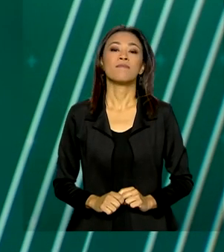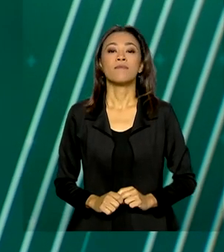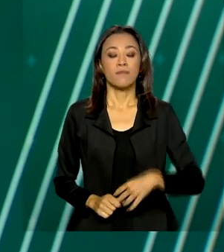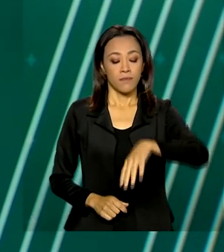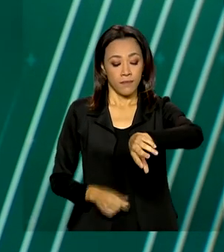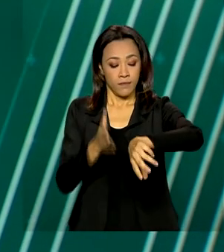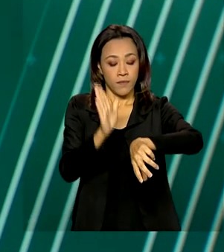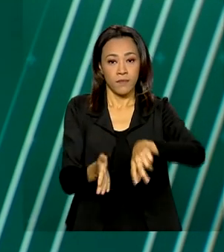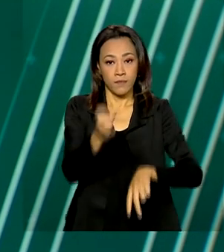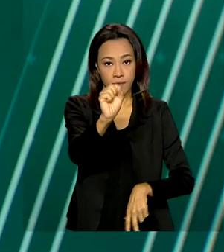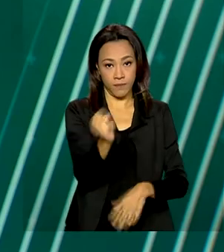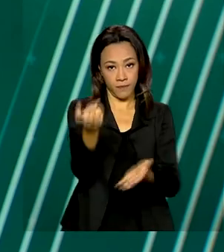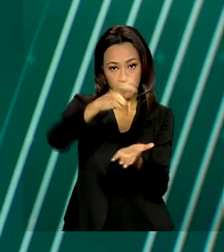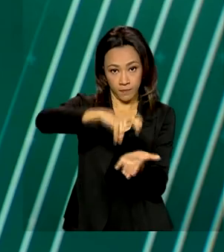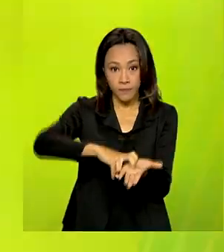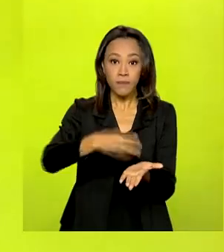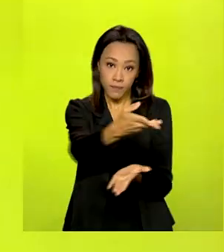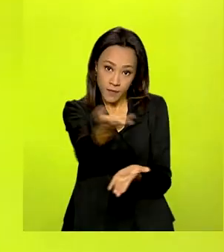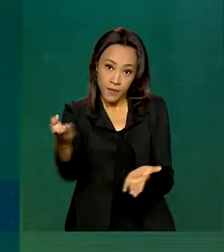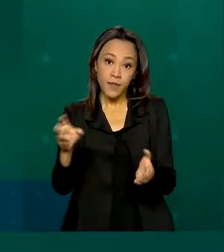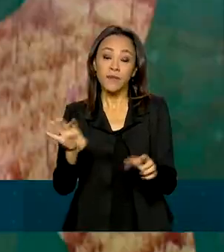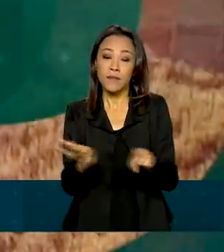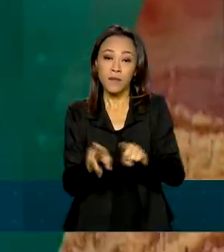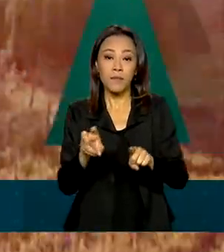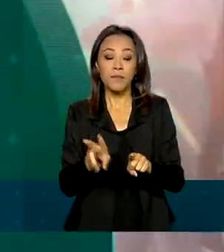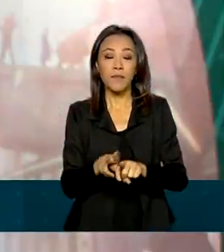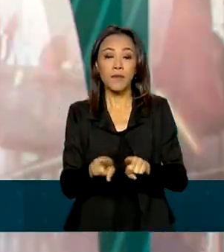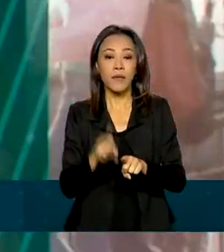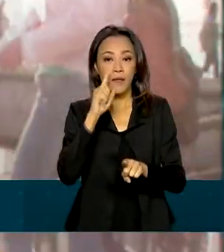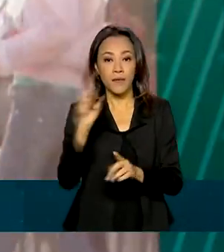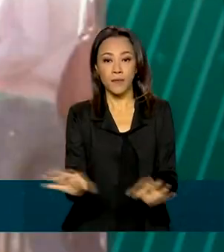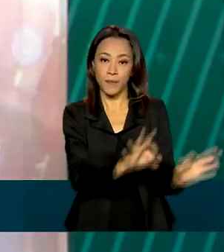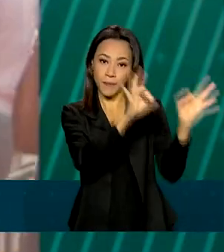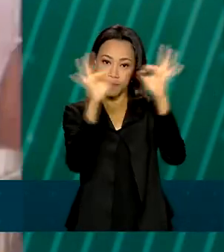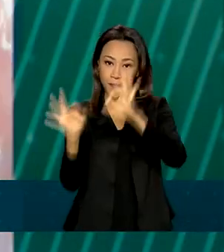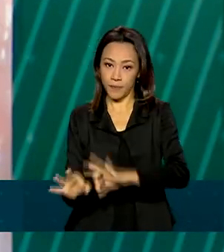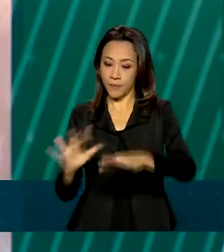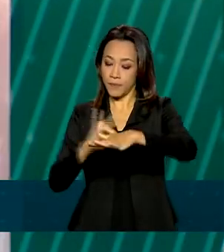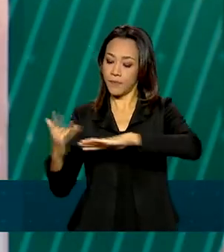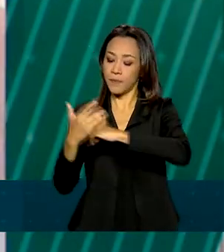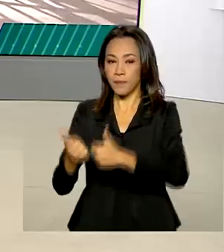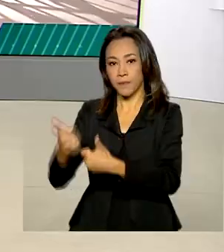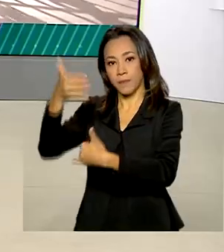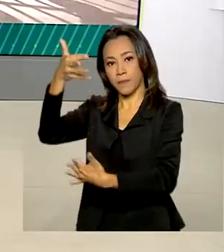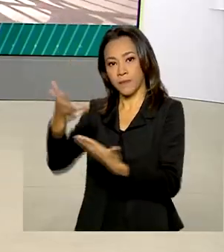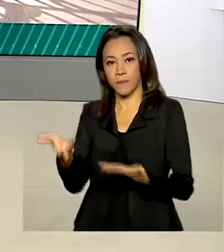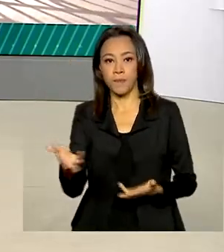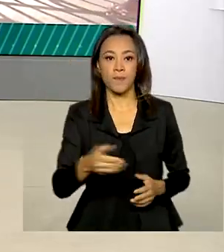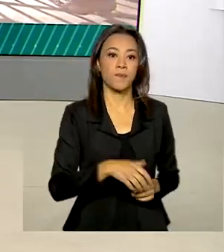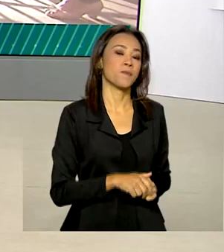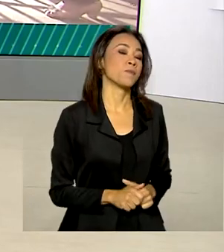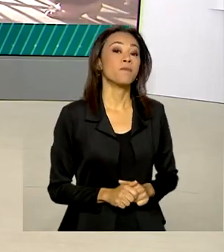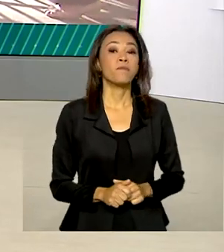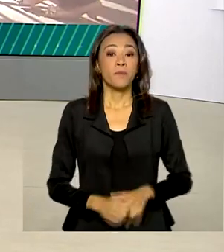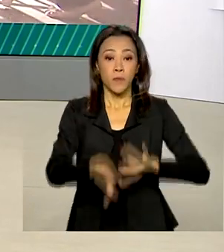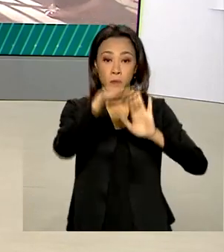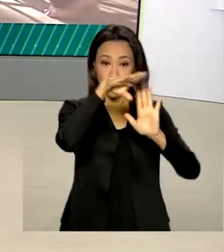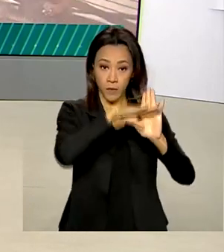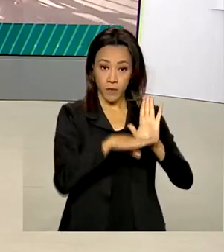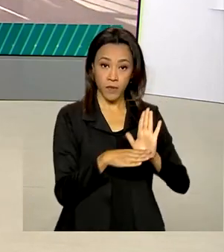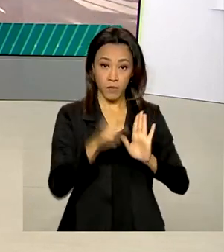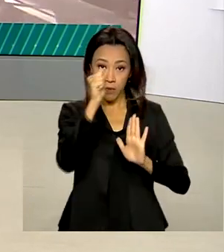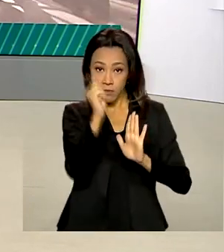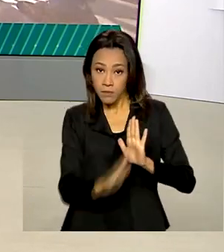Agora são 8 horas da manhã, você também nos acompanha ao vivo nas nossas redes sociais. O Programa Nacional de Apoio às